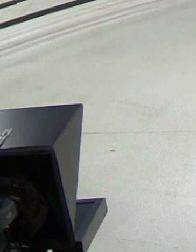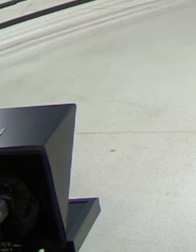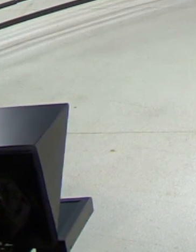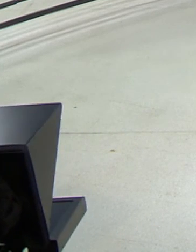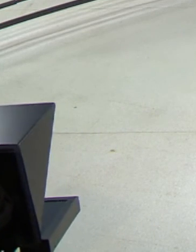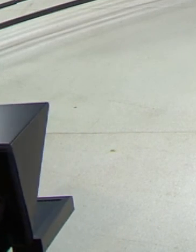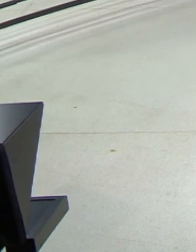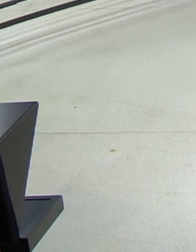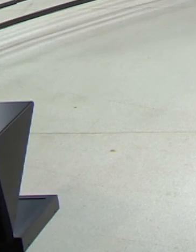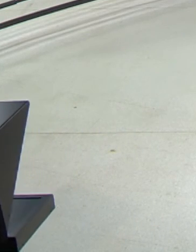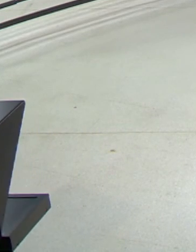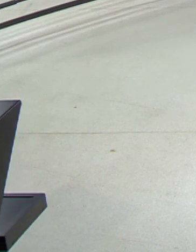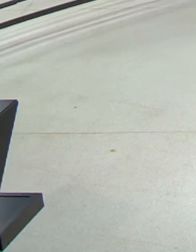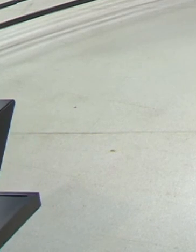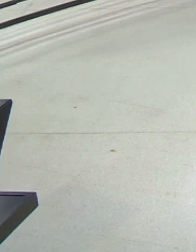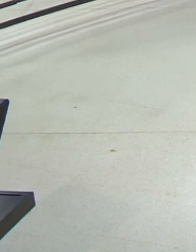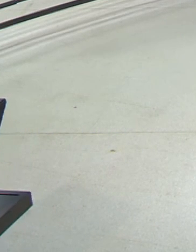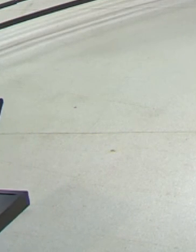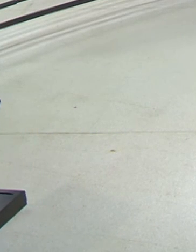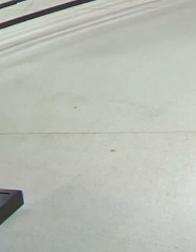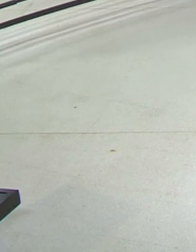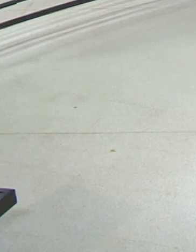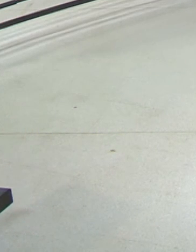Música Música